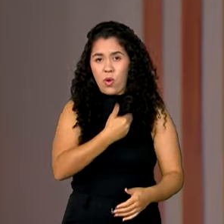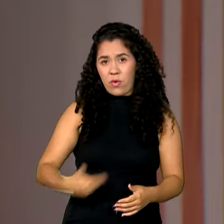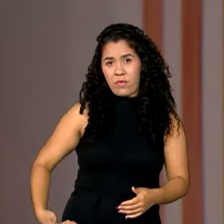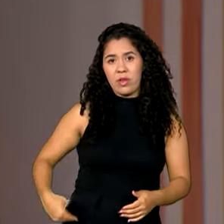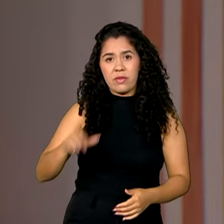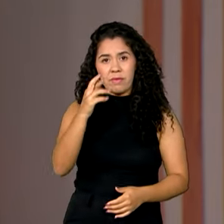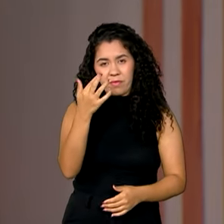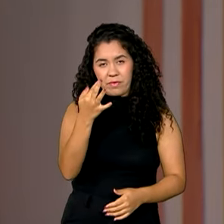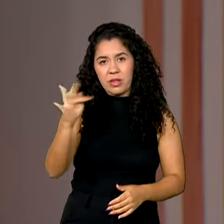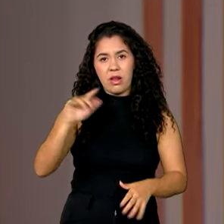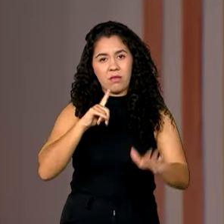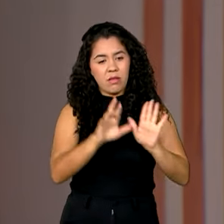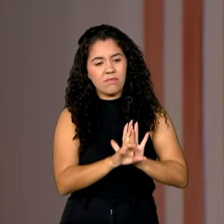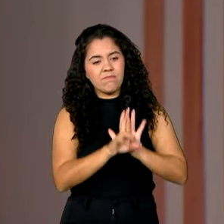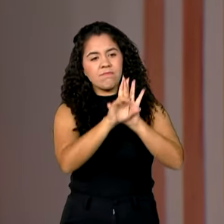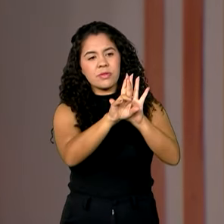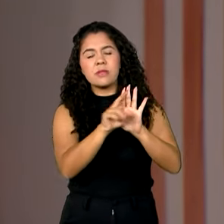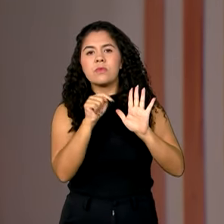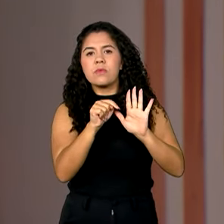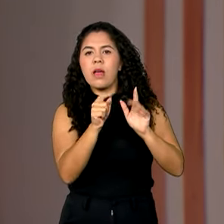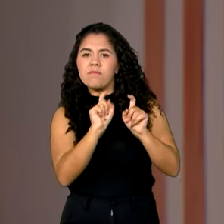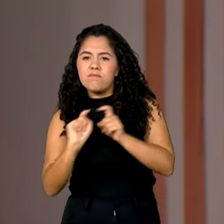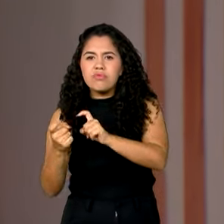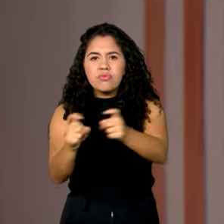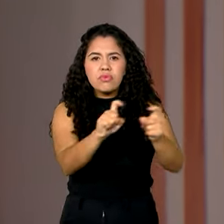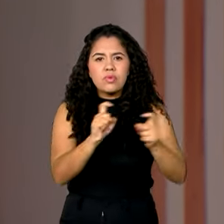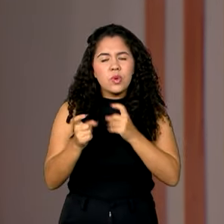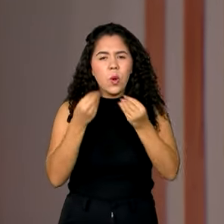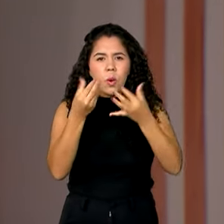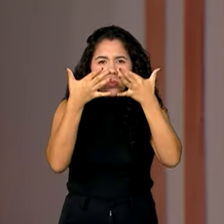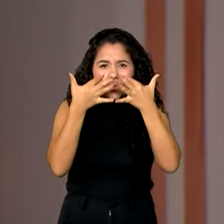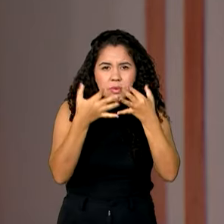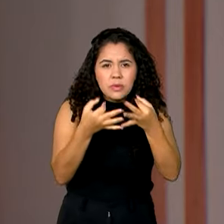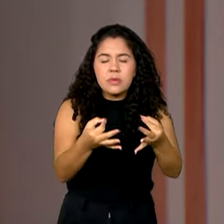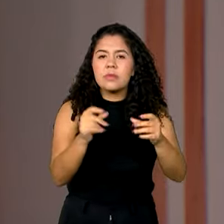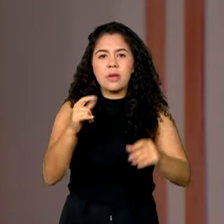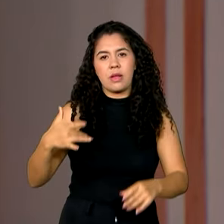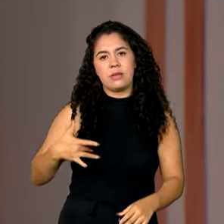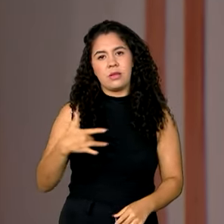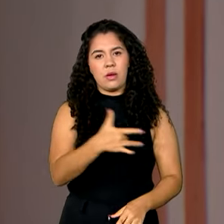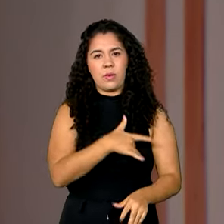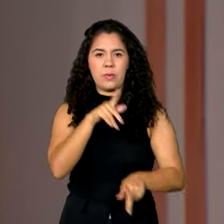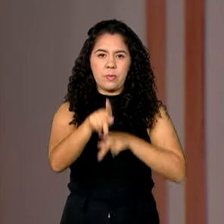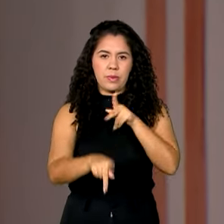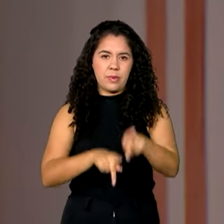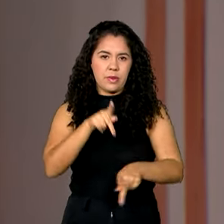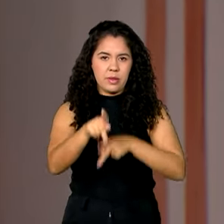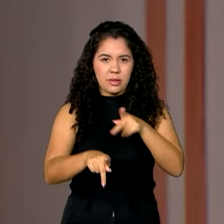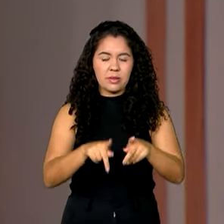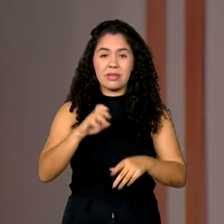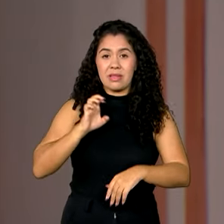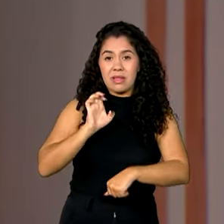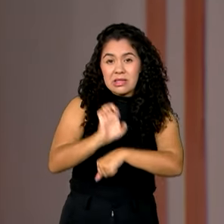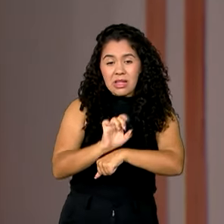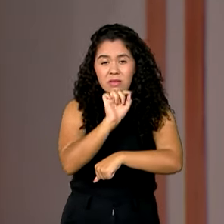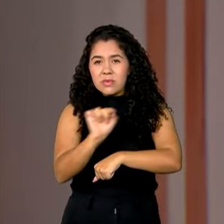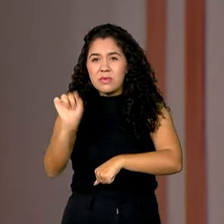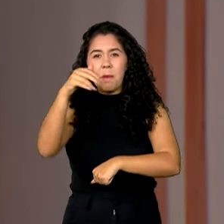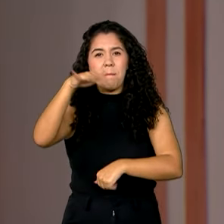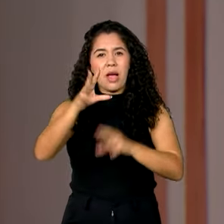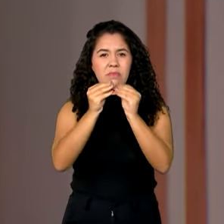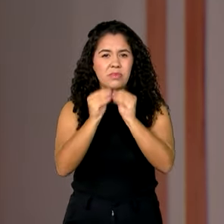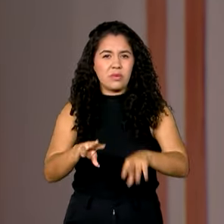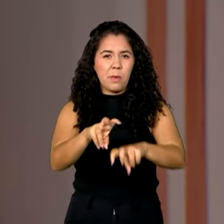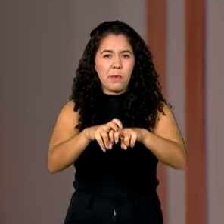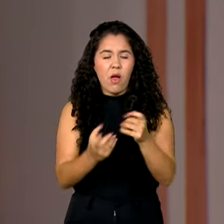frente de atuação. As ações são voltadas para os cuidados com a saúde da população que vive nos estados mais afetados